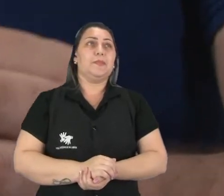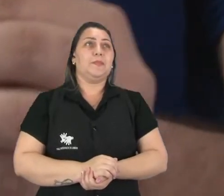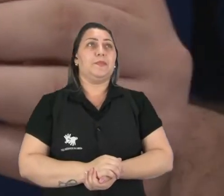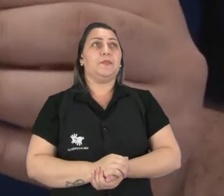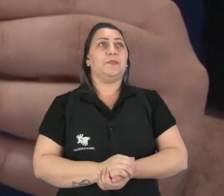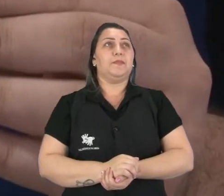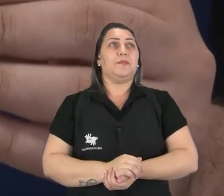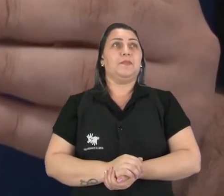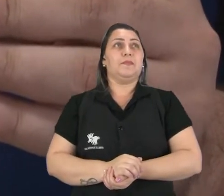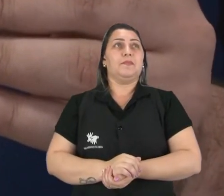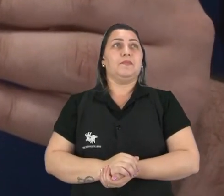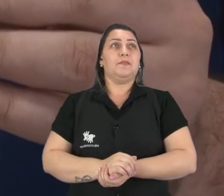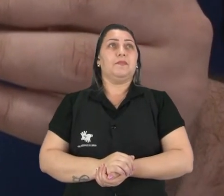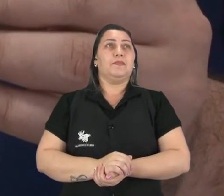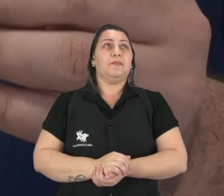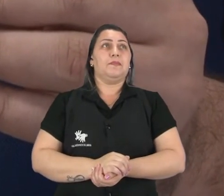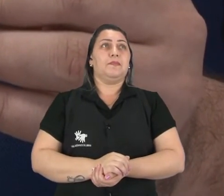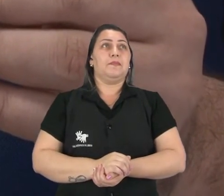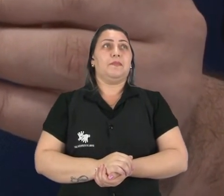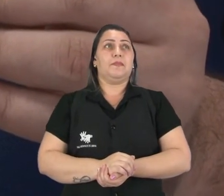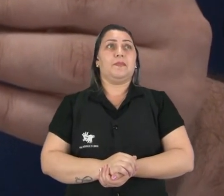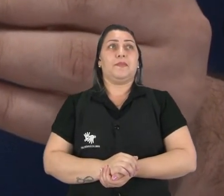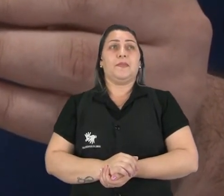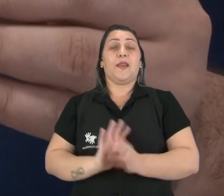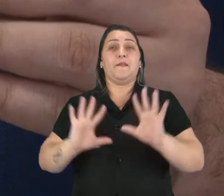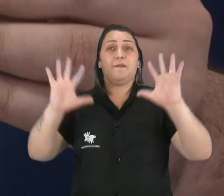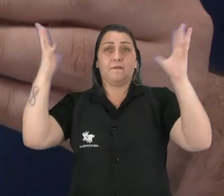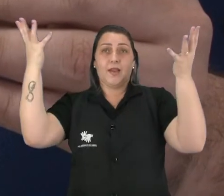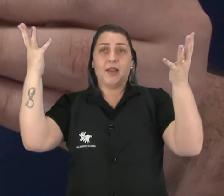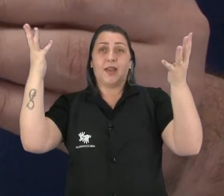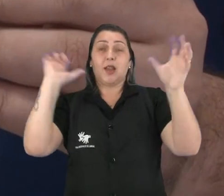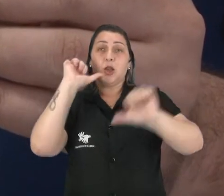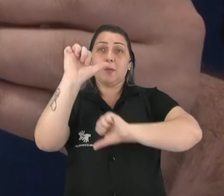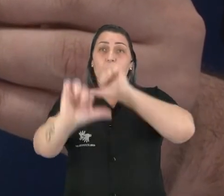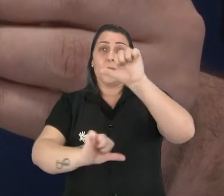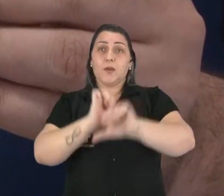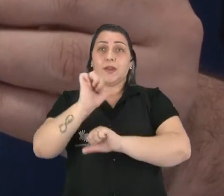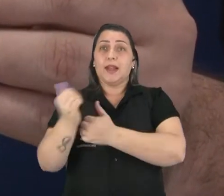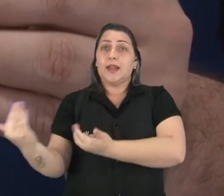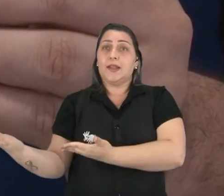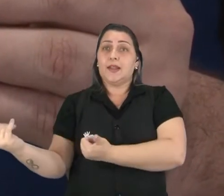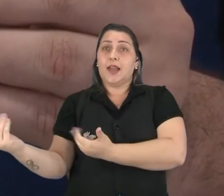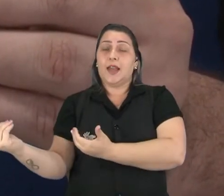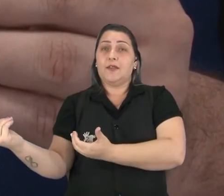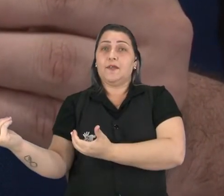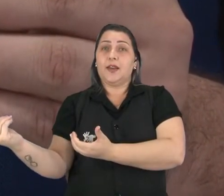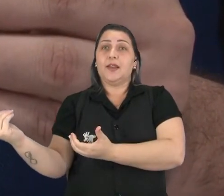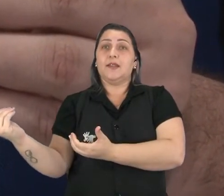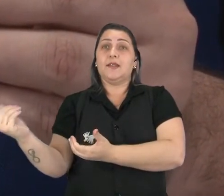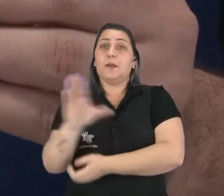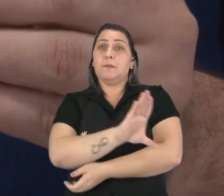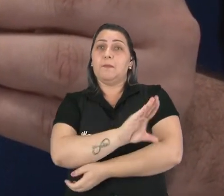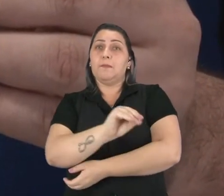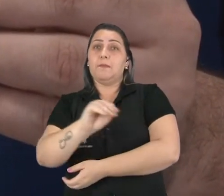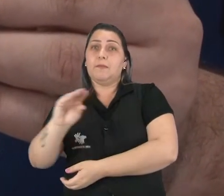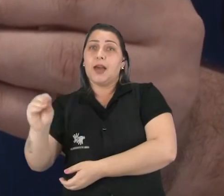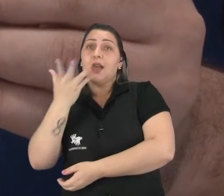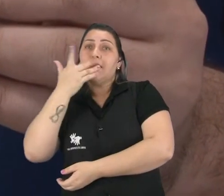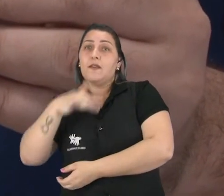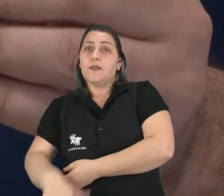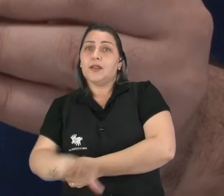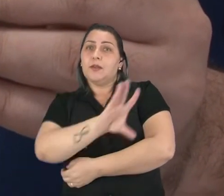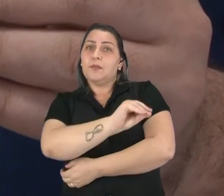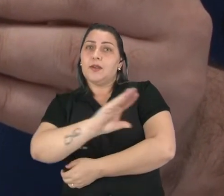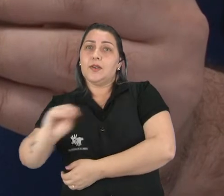Aqui, ó. Ó, a festa de cerimônia de passagem da infância para a adolescência. Olha aqui, ó.